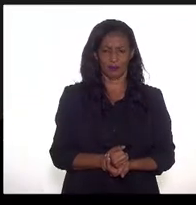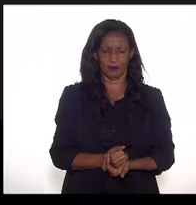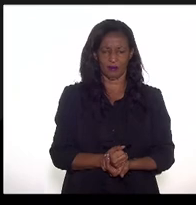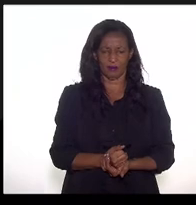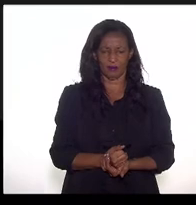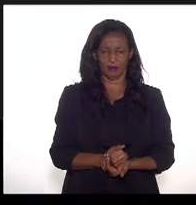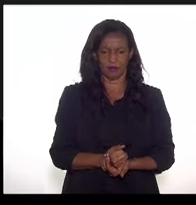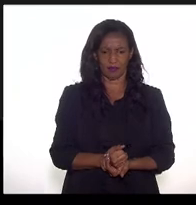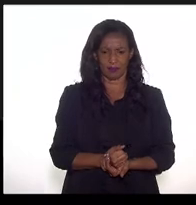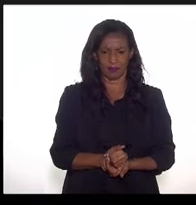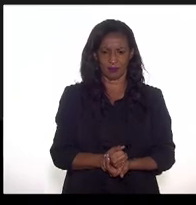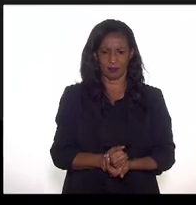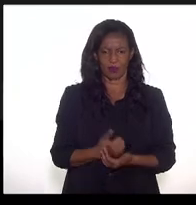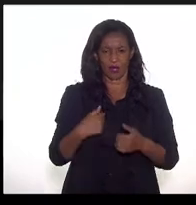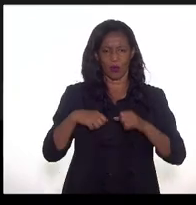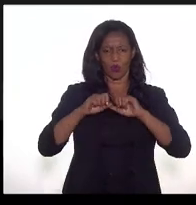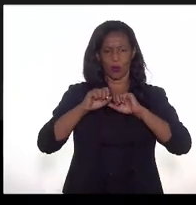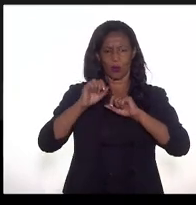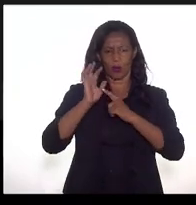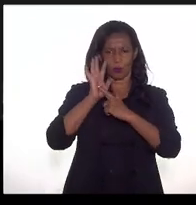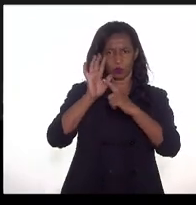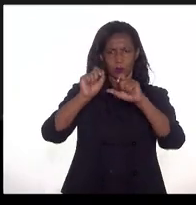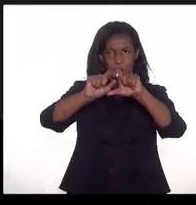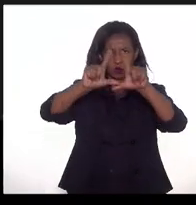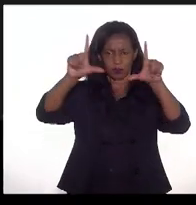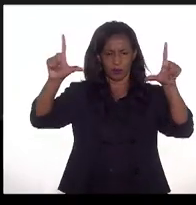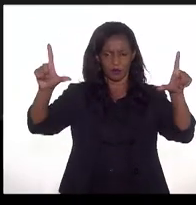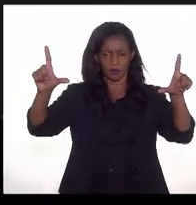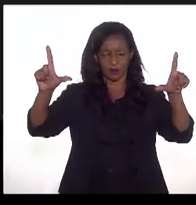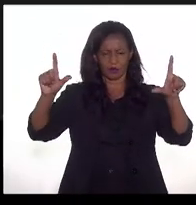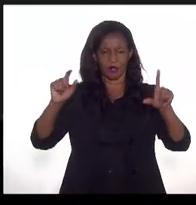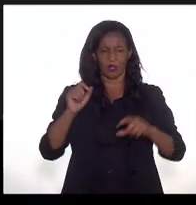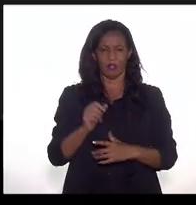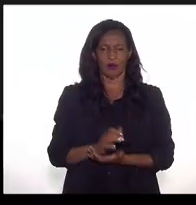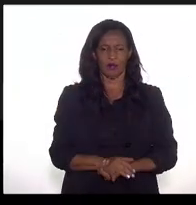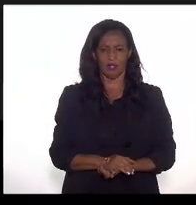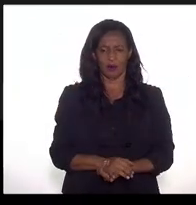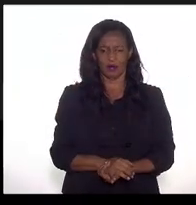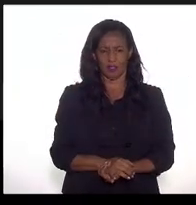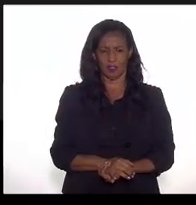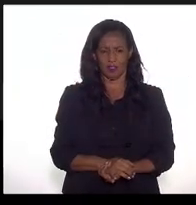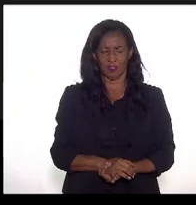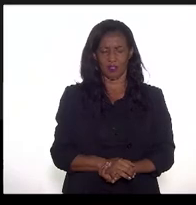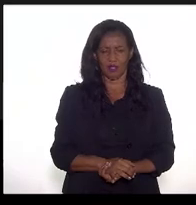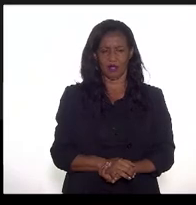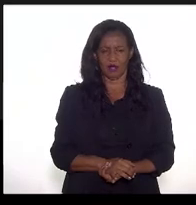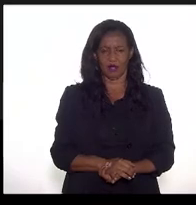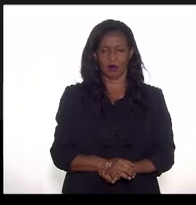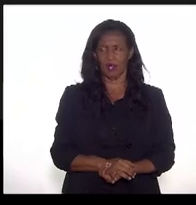passar, colocar a apresentação aqui, só um minutinho que eu não estou tão acostumado com o zoom.